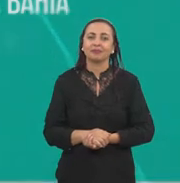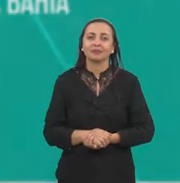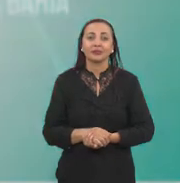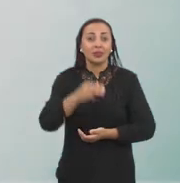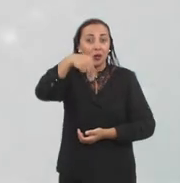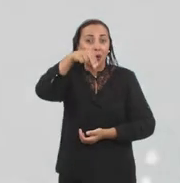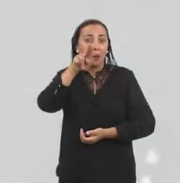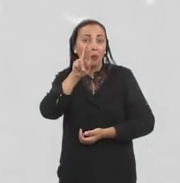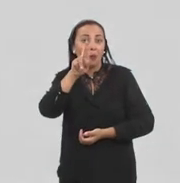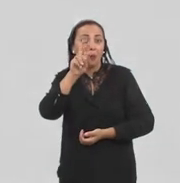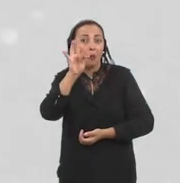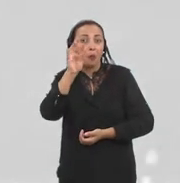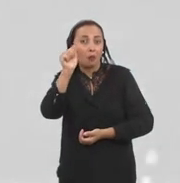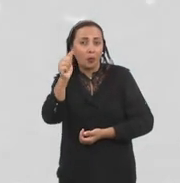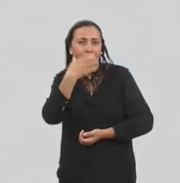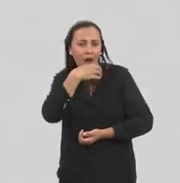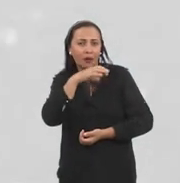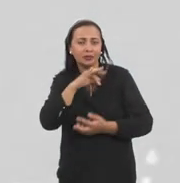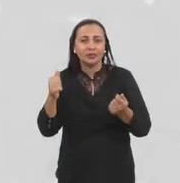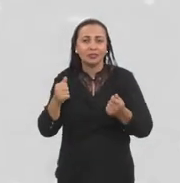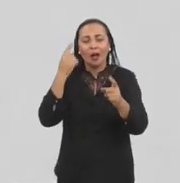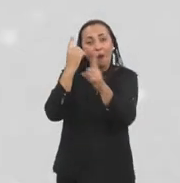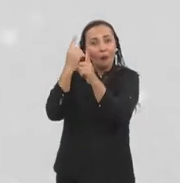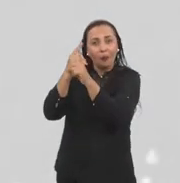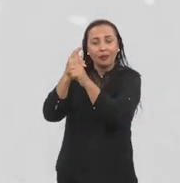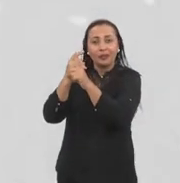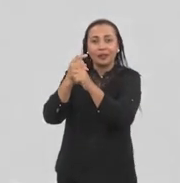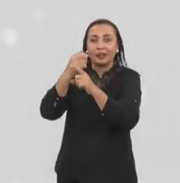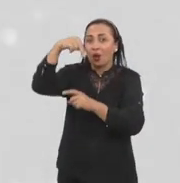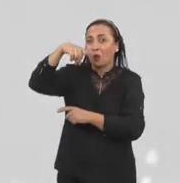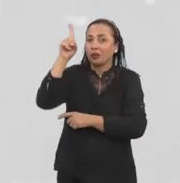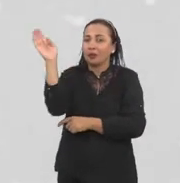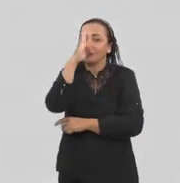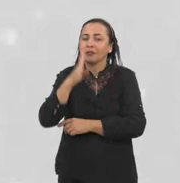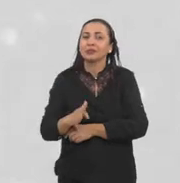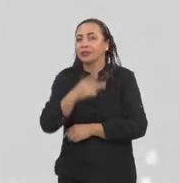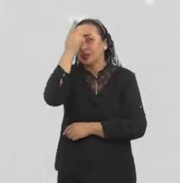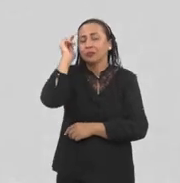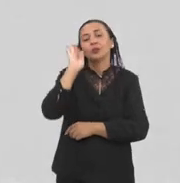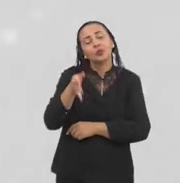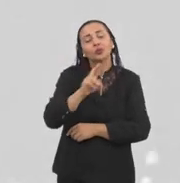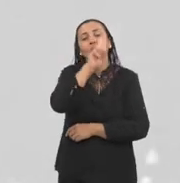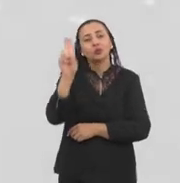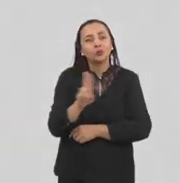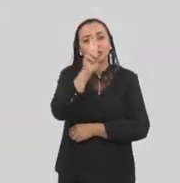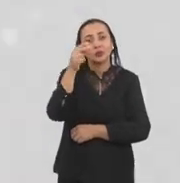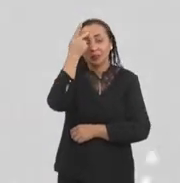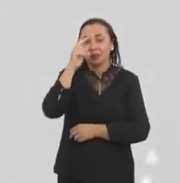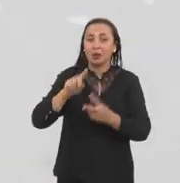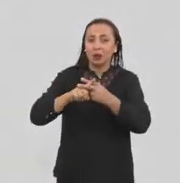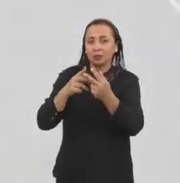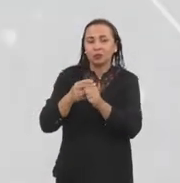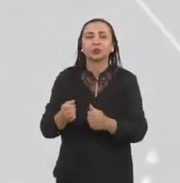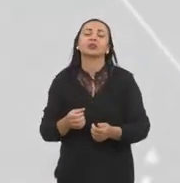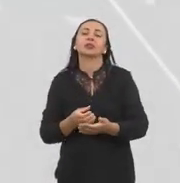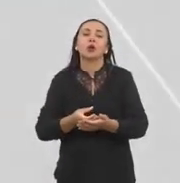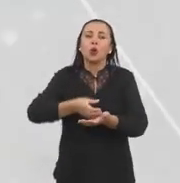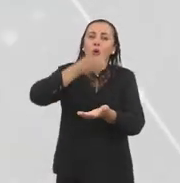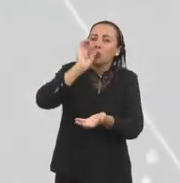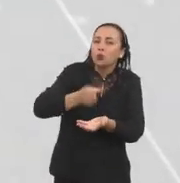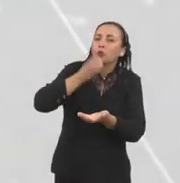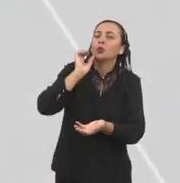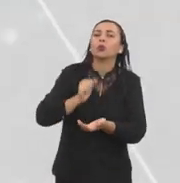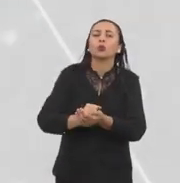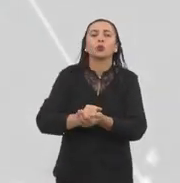A murta é uma fruta que ela é encontrada no Nordeste Brasileiro, muito comum lá, e que o pessoal já utiliza